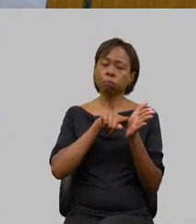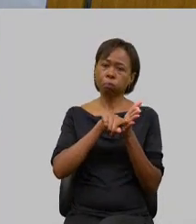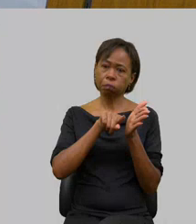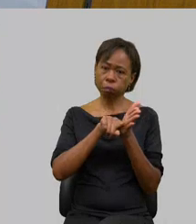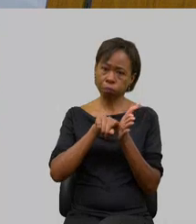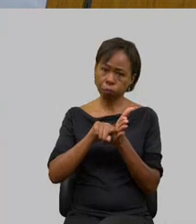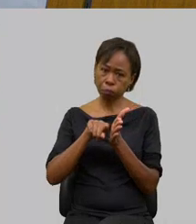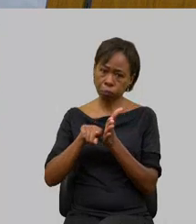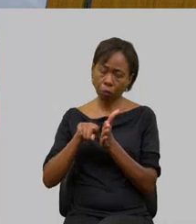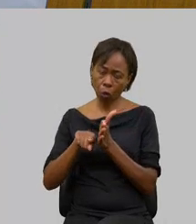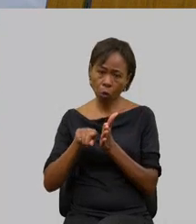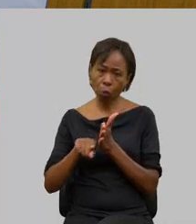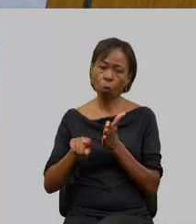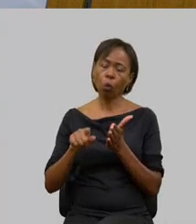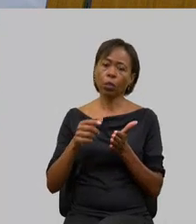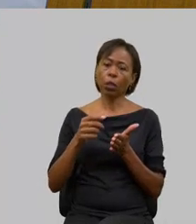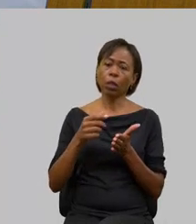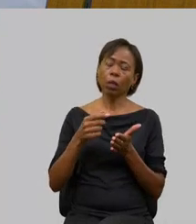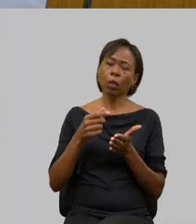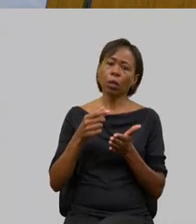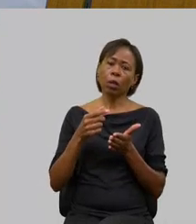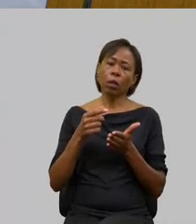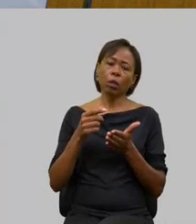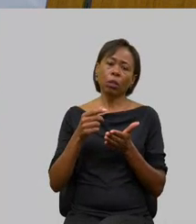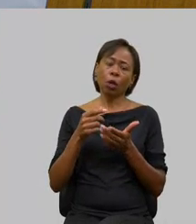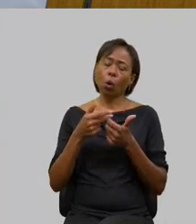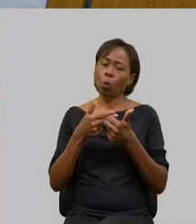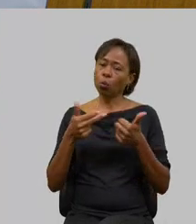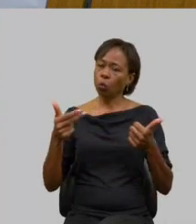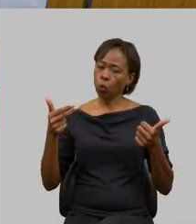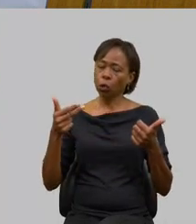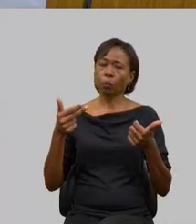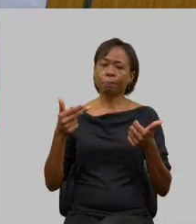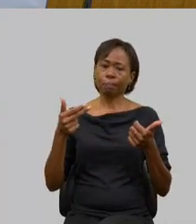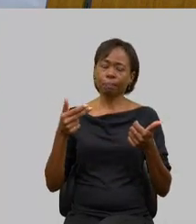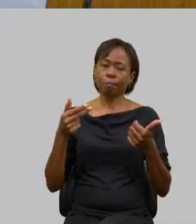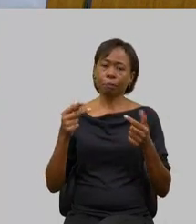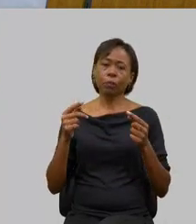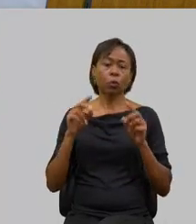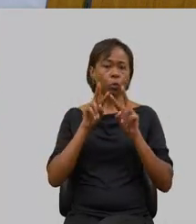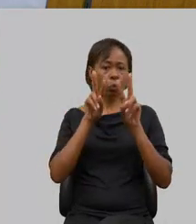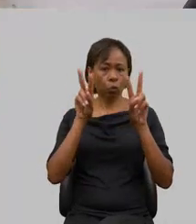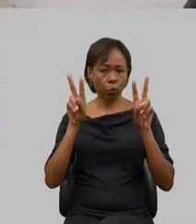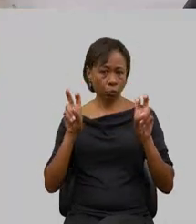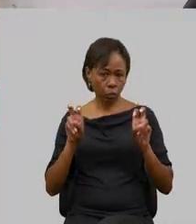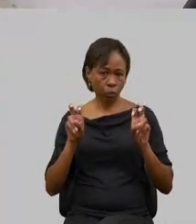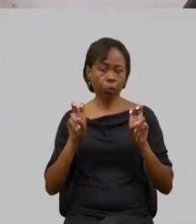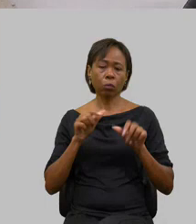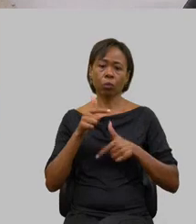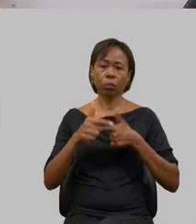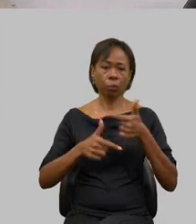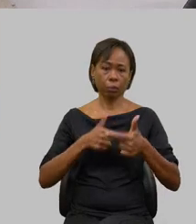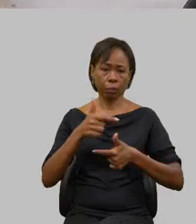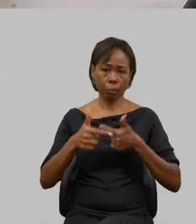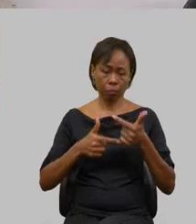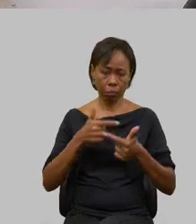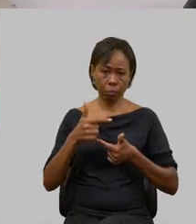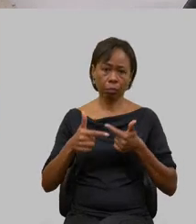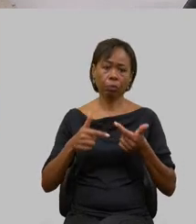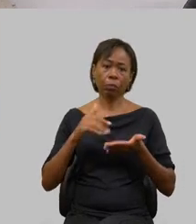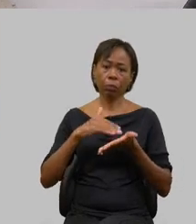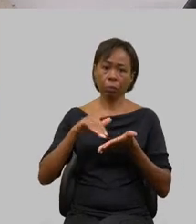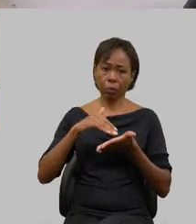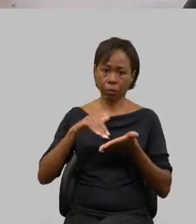perguntas e alguns questionamentos inerentes à atuação da Secretaria de